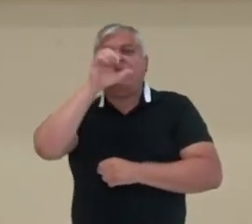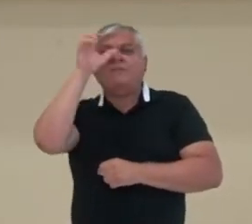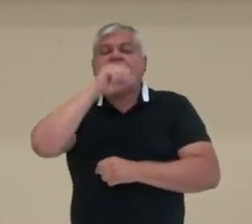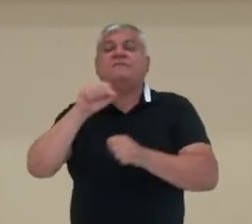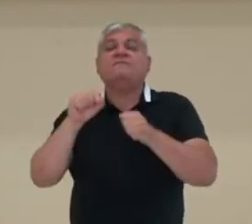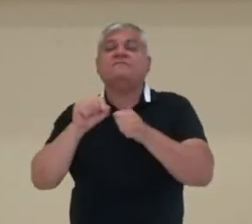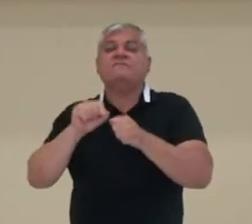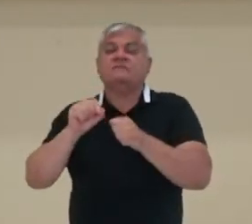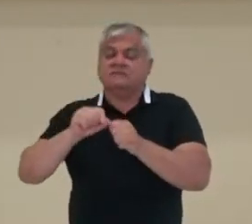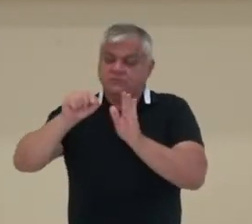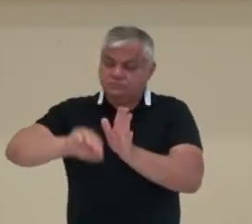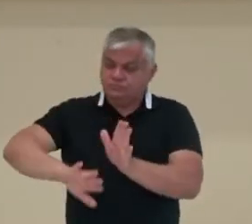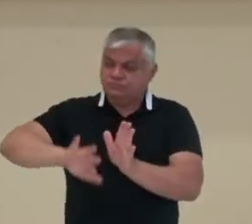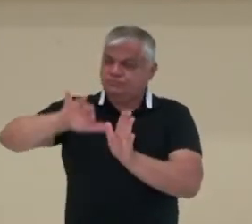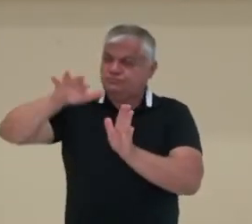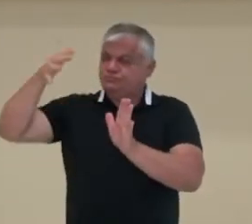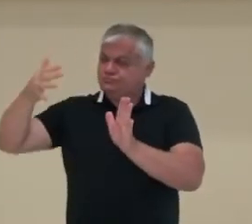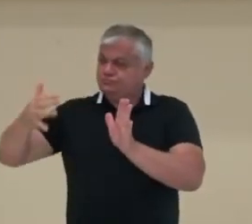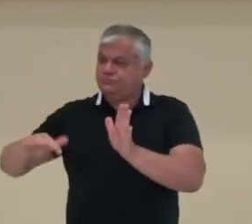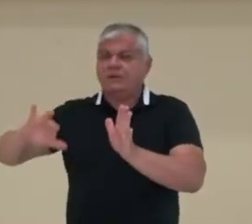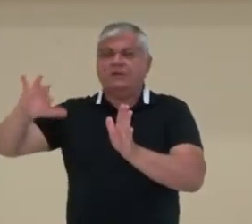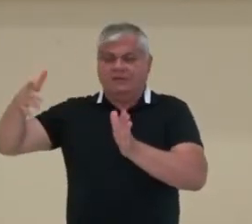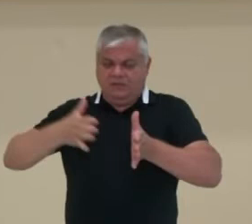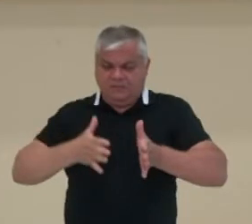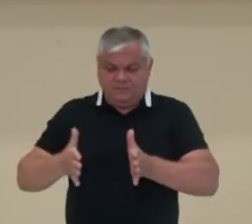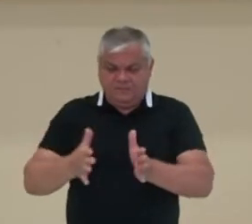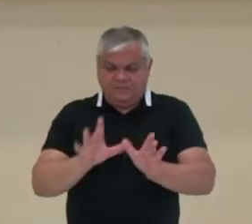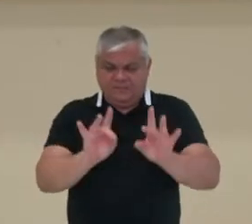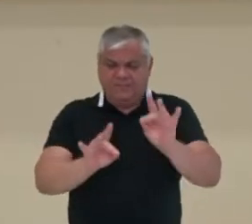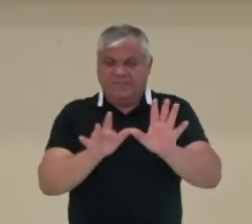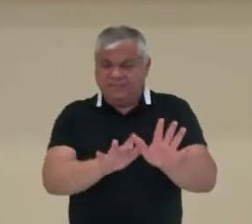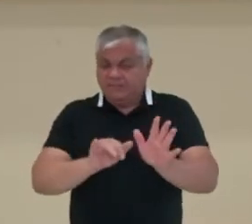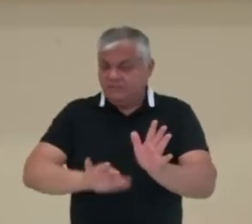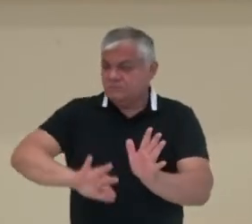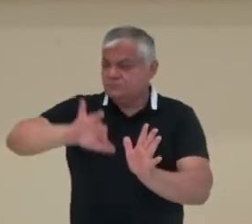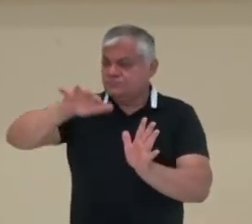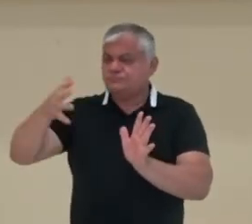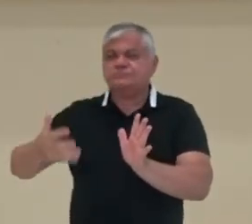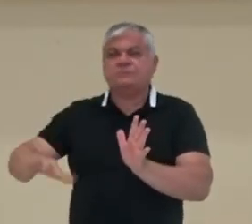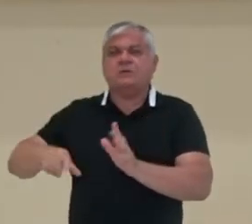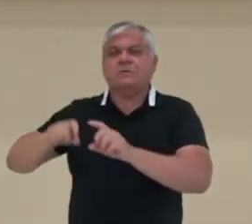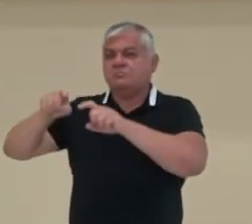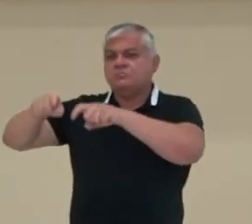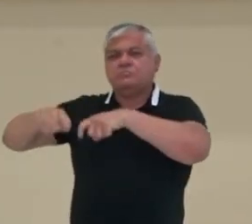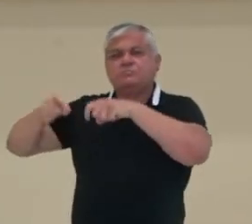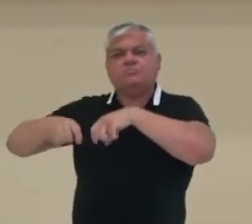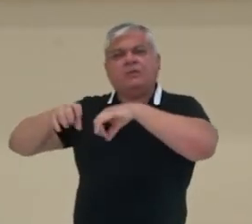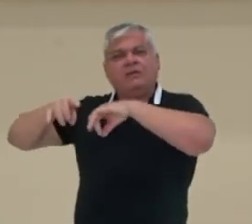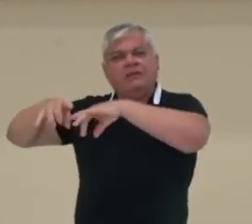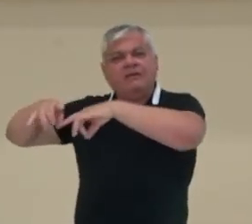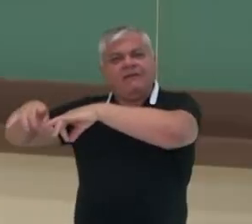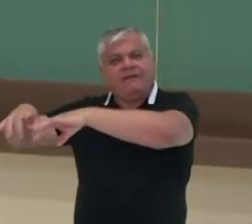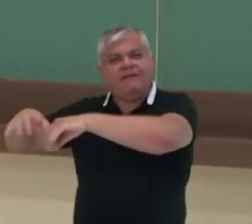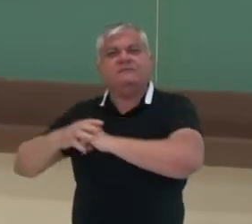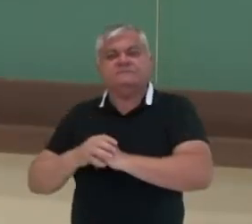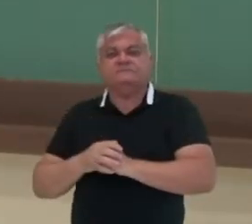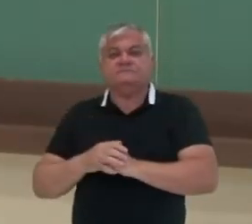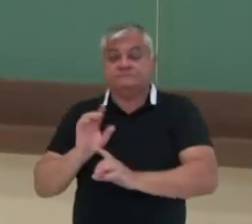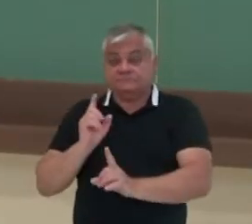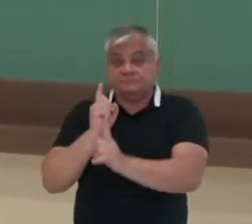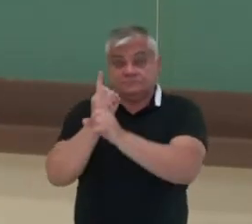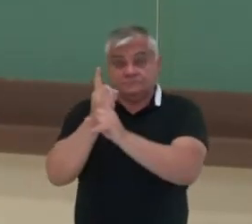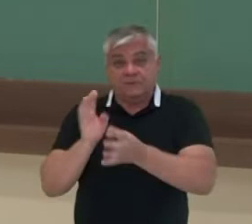desassoriar, despantanalizar aquela região para o plantio. Além disso, foi encontrado técnicas